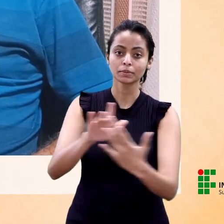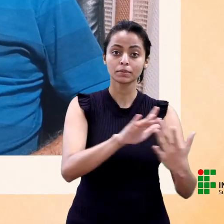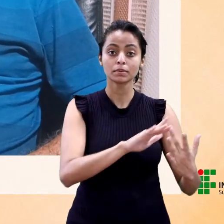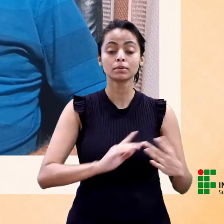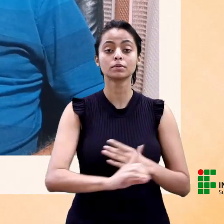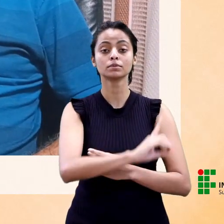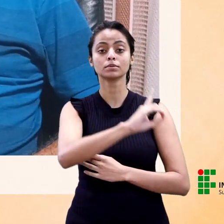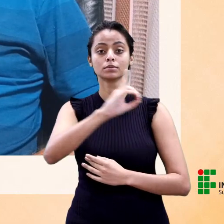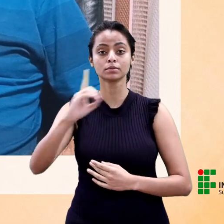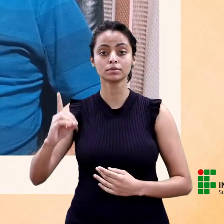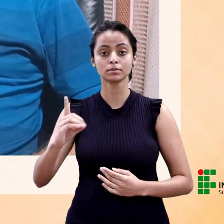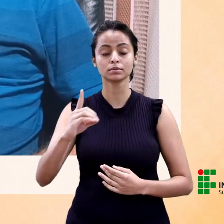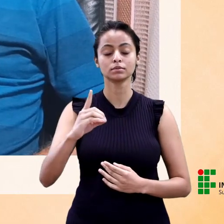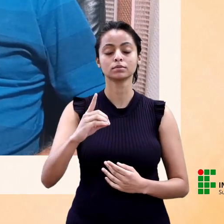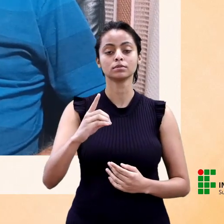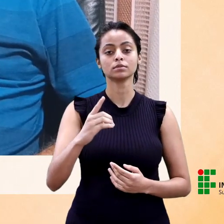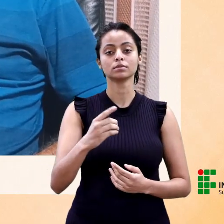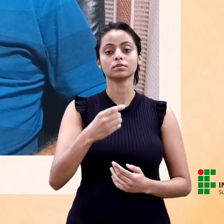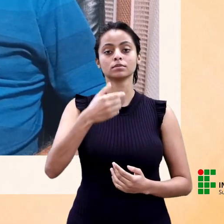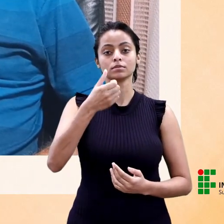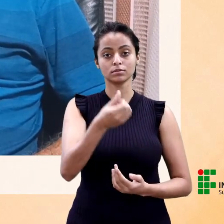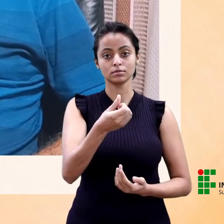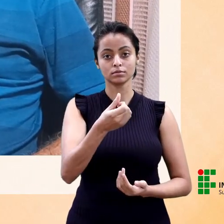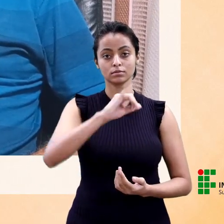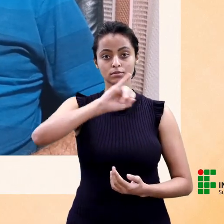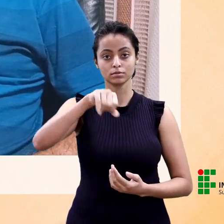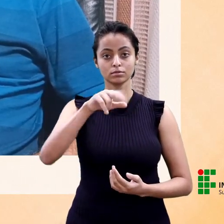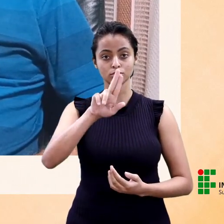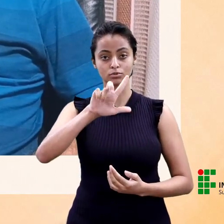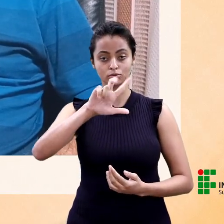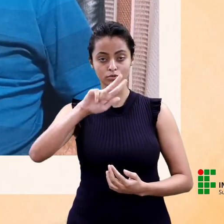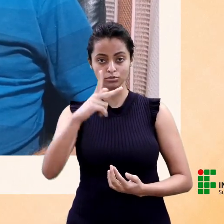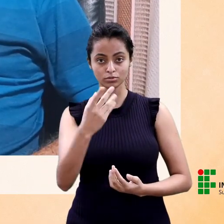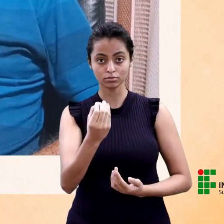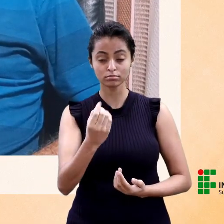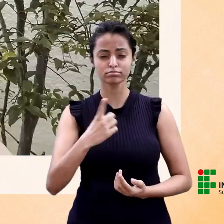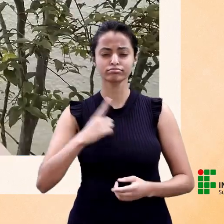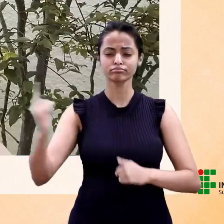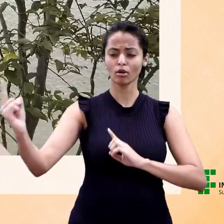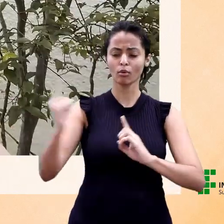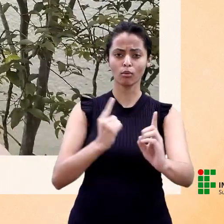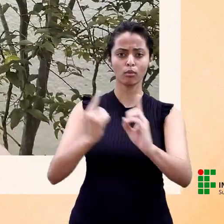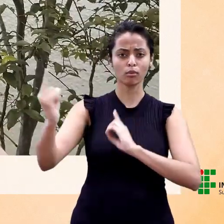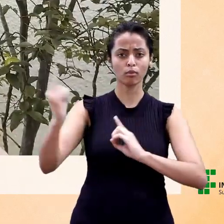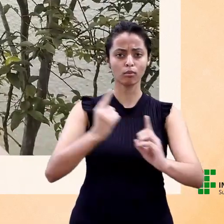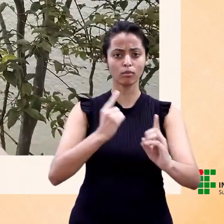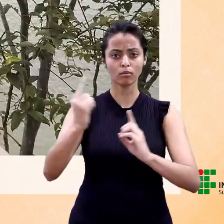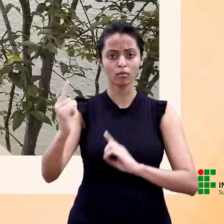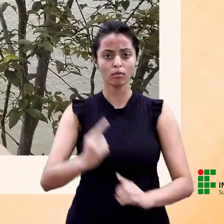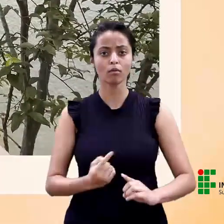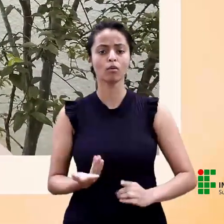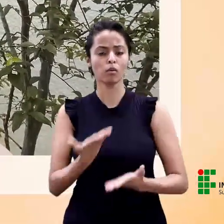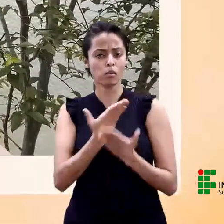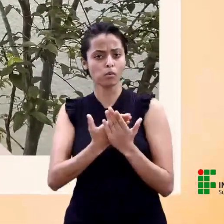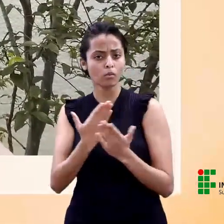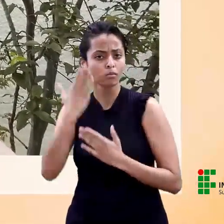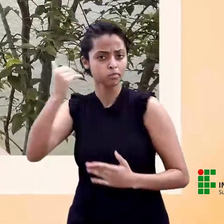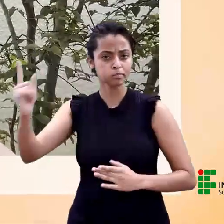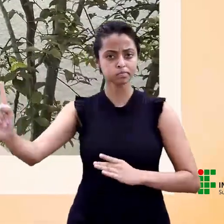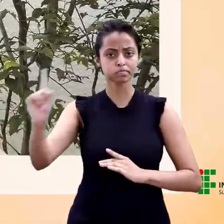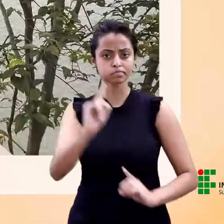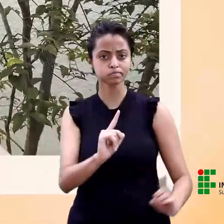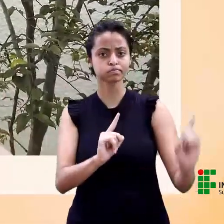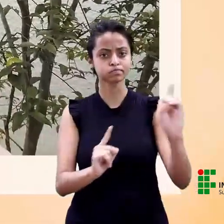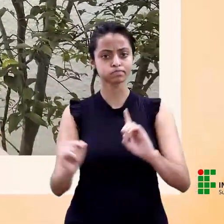trabalho. Ele vai ocorrer durante o CIMEP no dia 6 de julho. Teremos a presença de vários convidados externos,